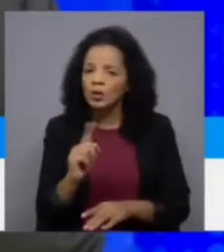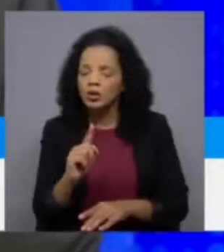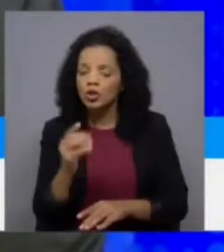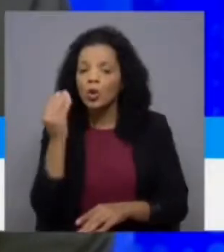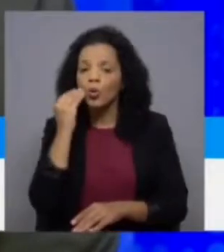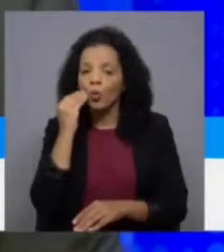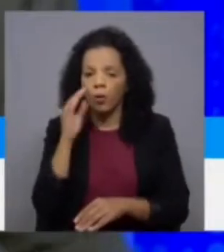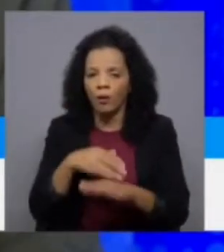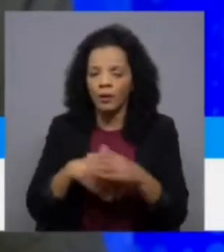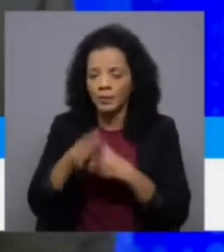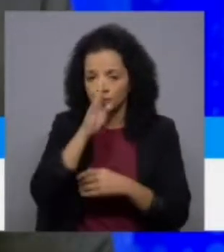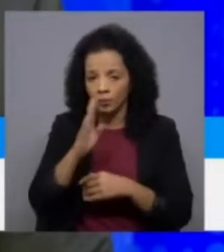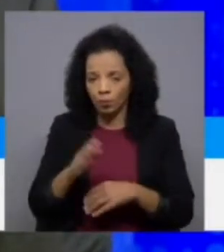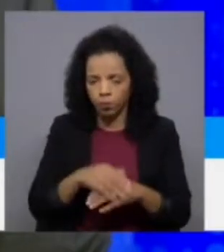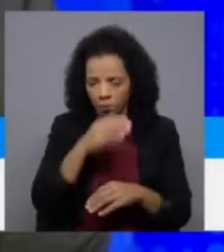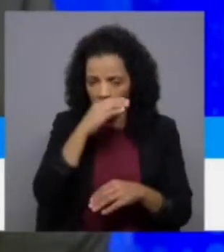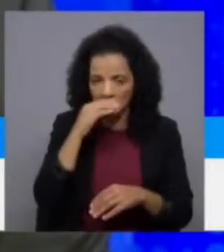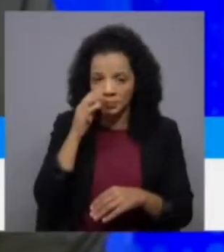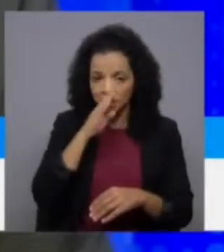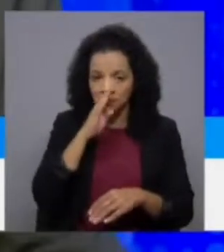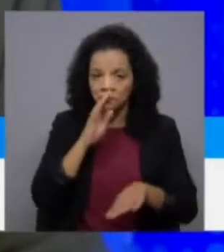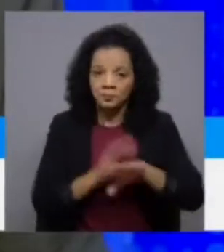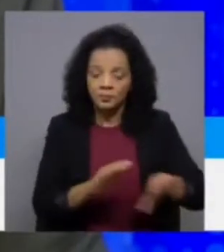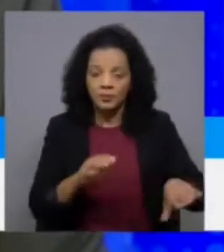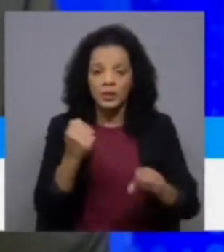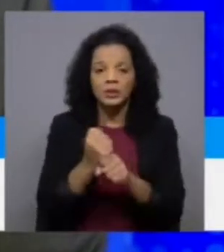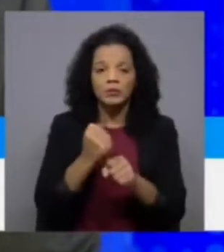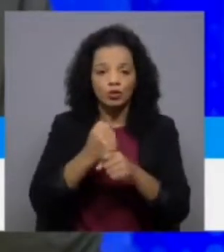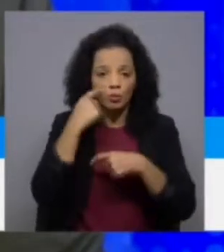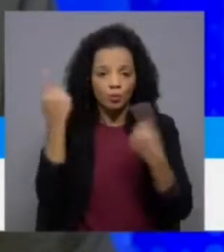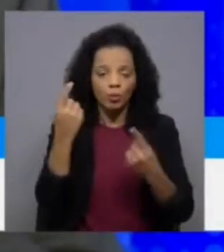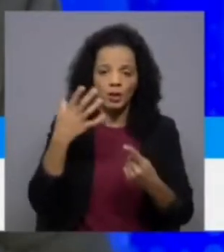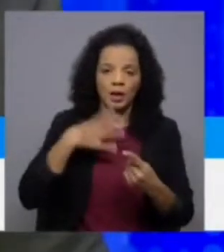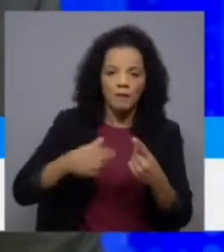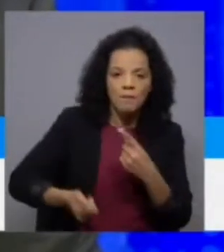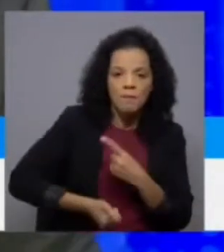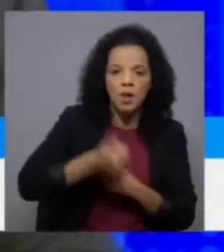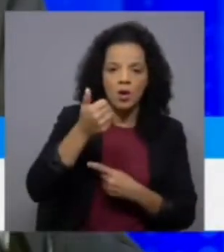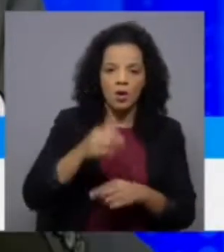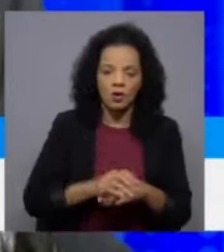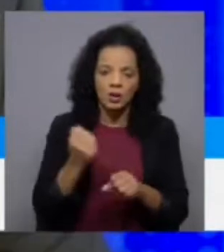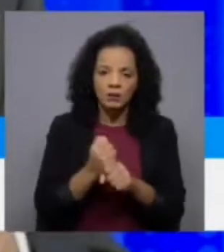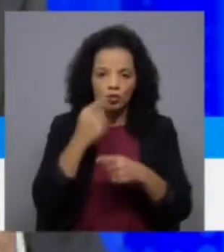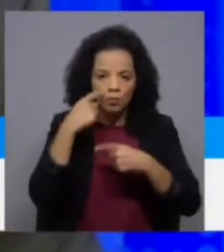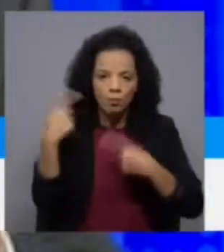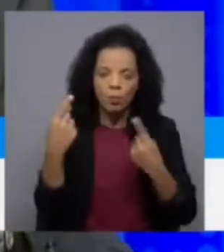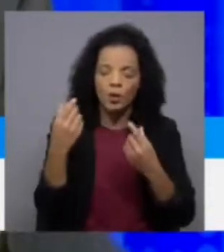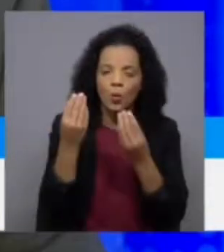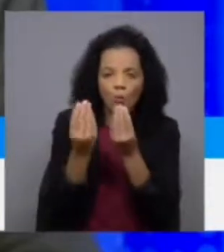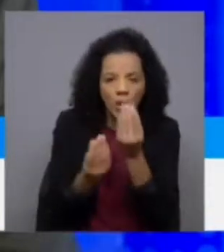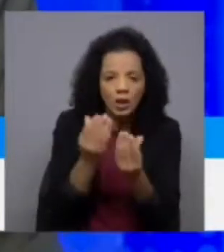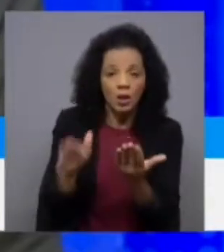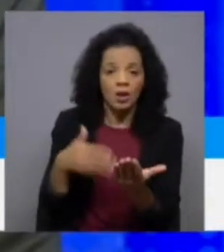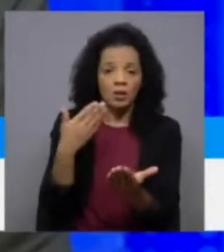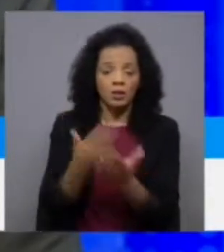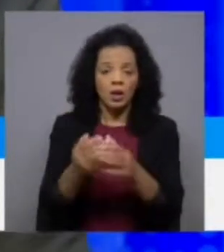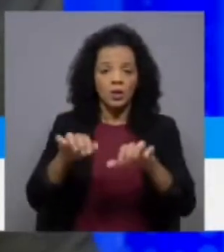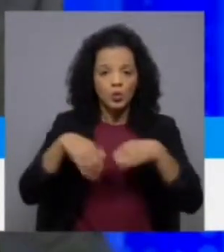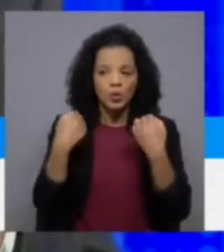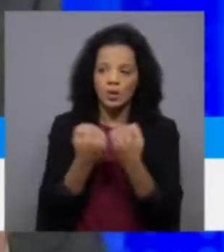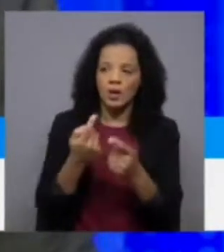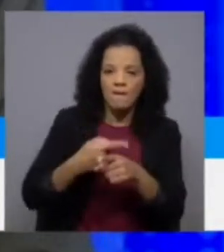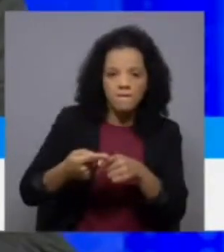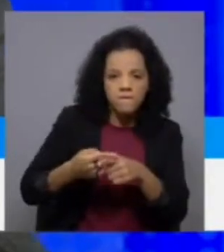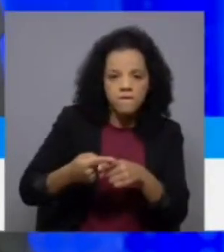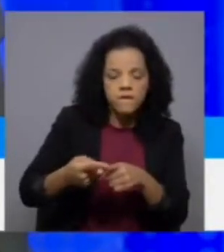executa. Quando a esquerda quer melhorar serviços públicos, quando quer ter serviços públicos de alta qualidade, que é aquilo que torna uma sociedade atrativa